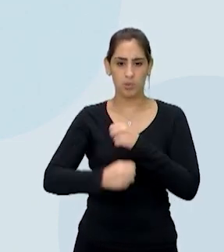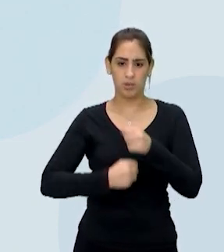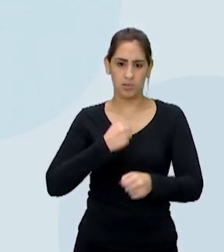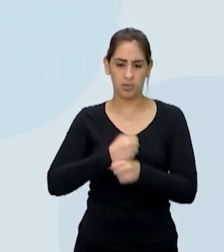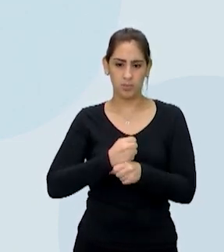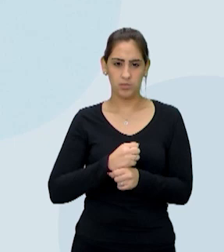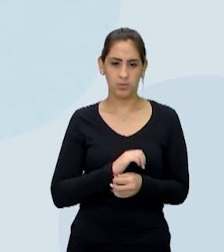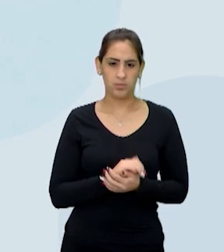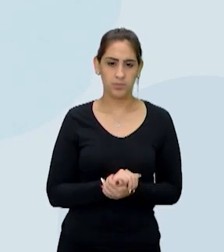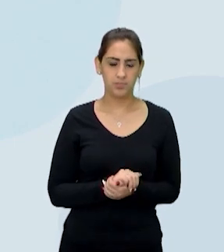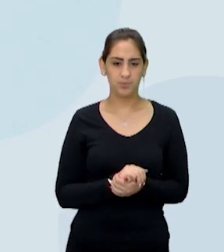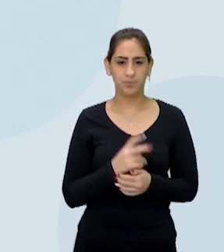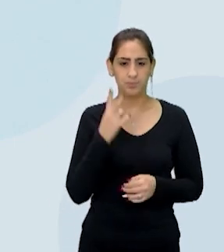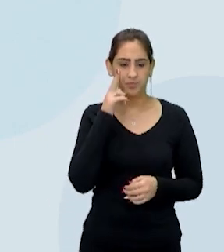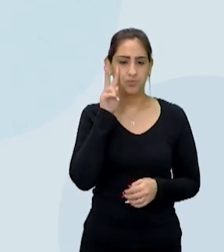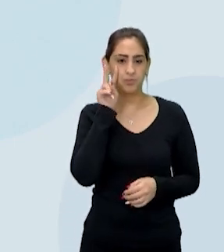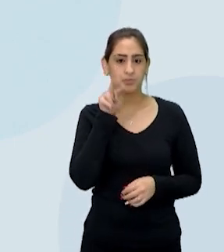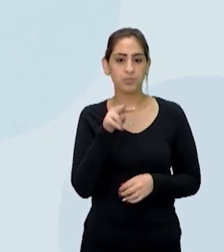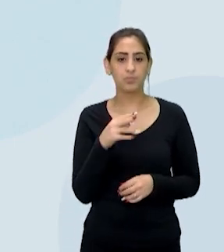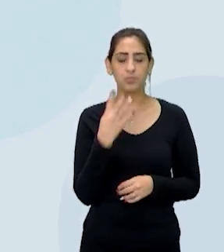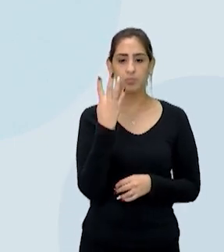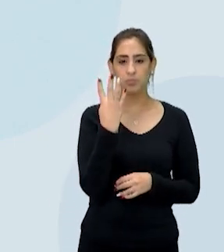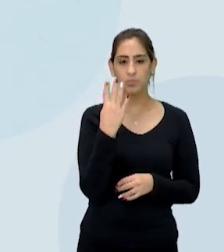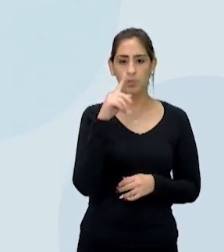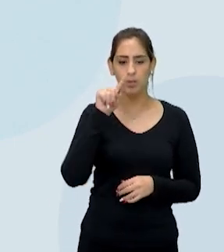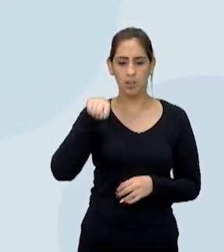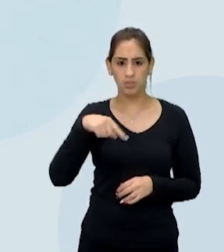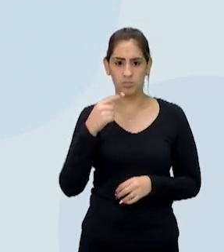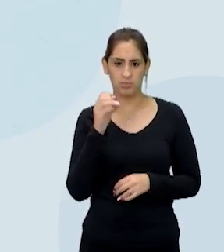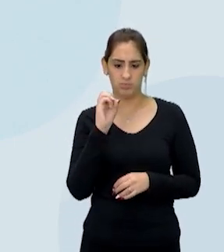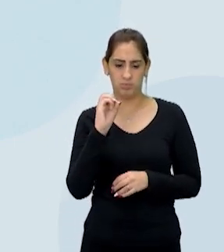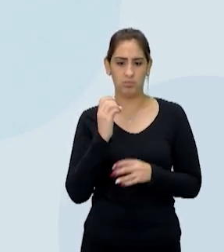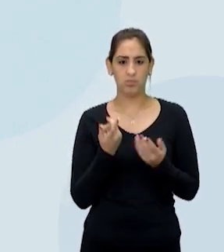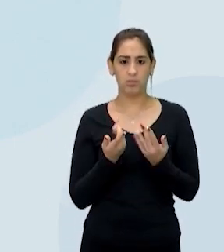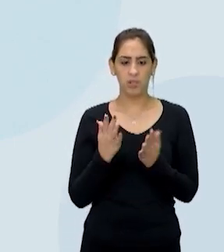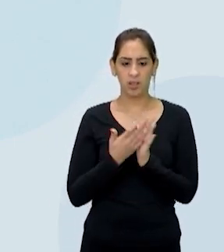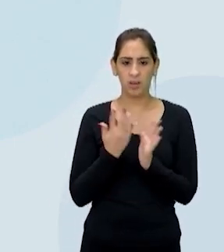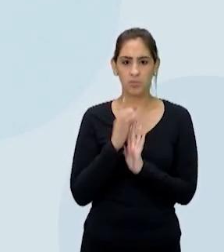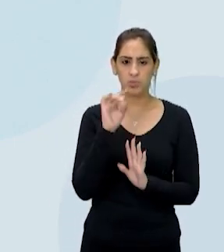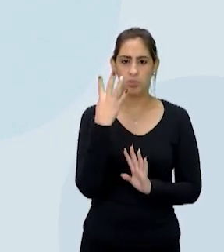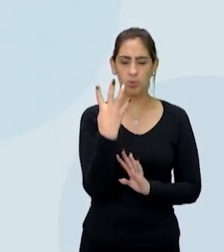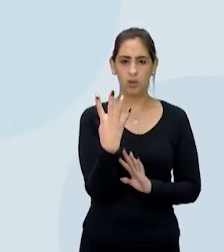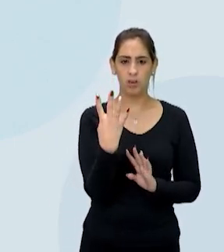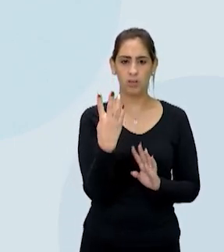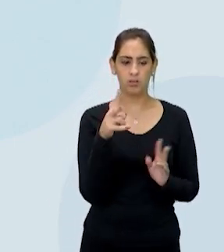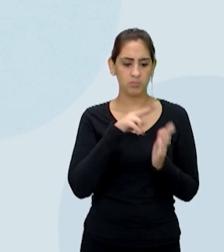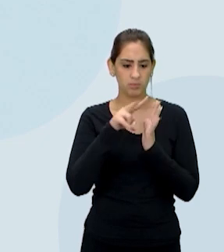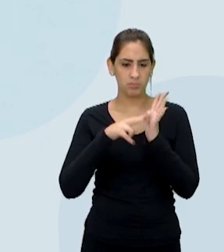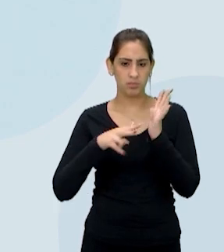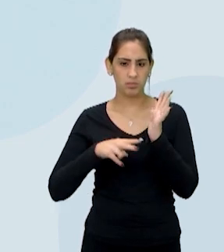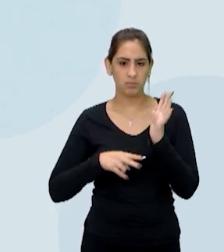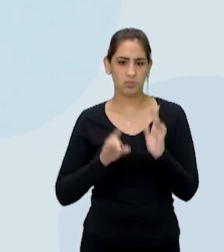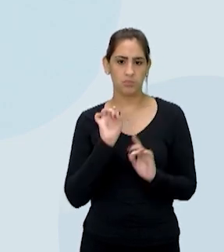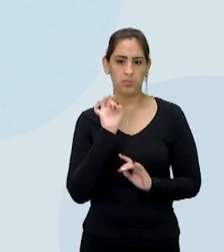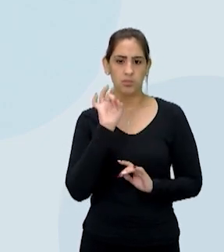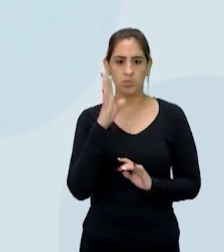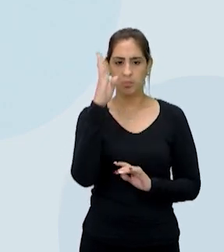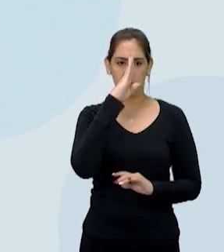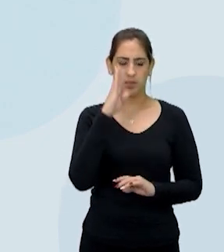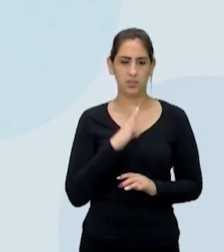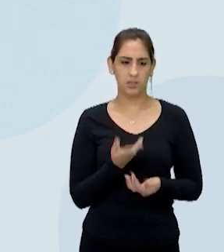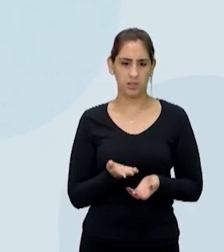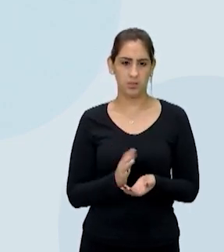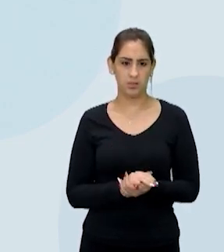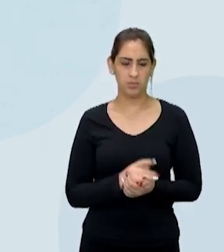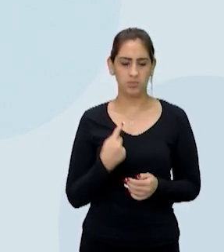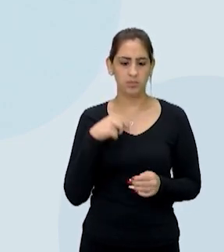por ano. Vamos arredondar e colocar 4 livros por ano, são lidos, em média, né, são lidos pelos brasileiros.